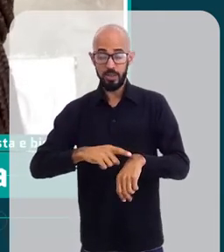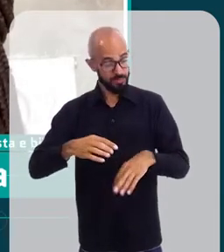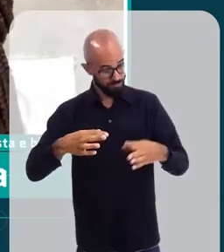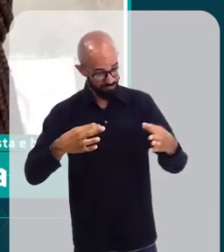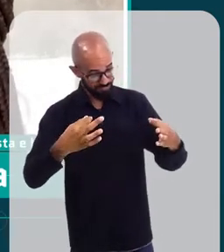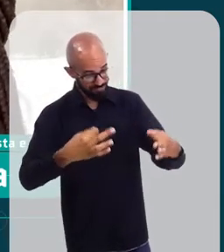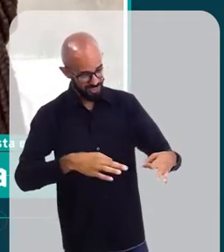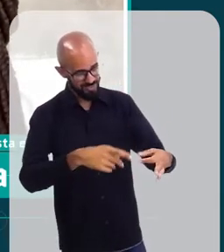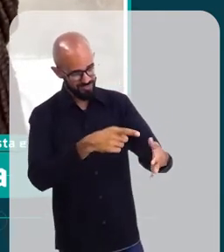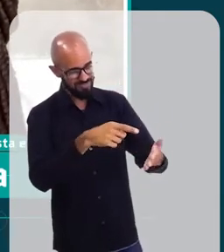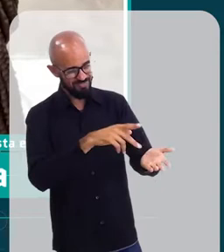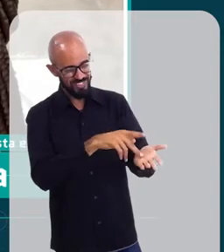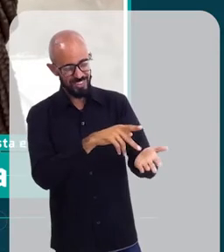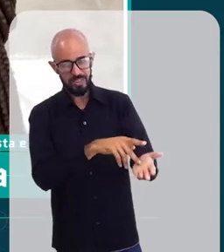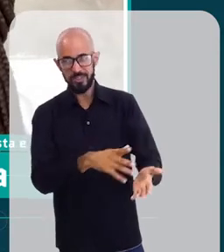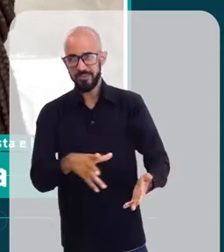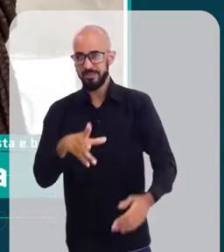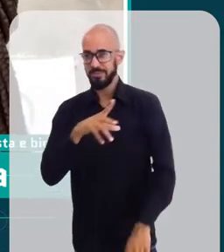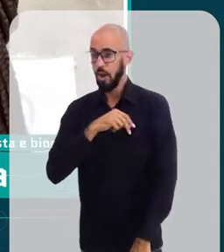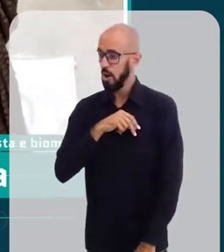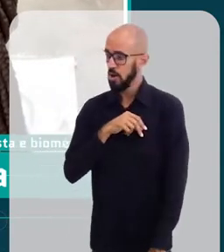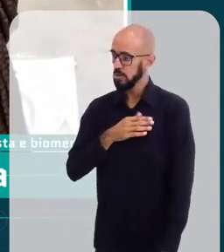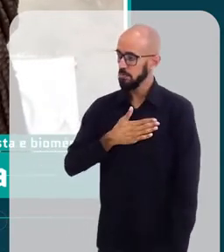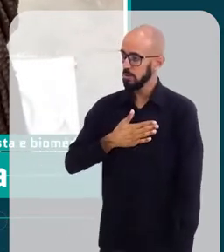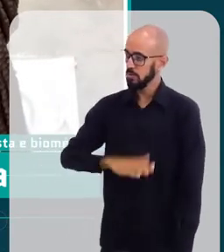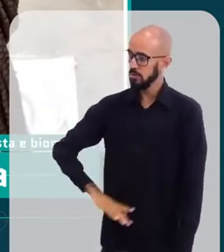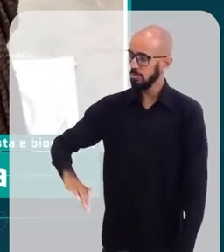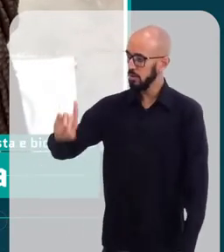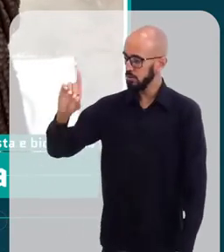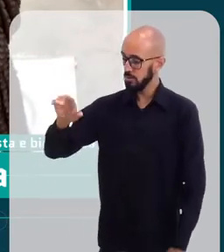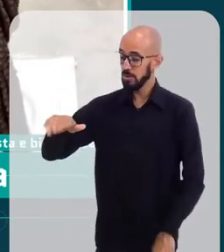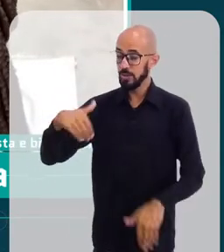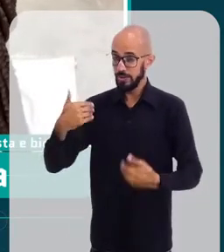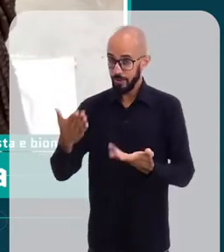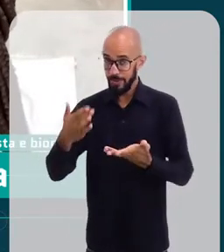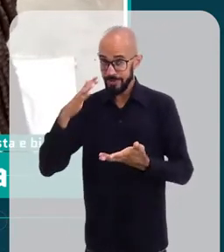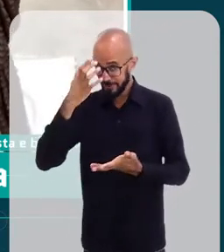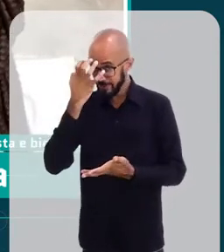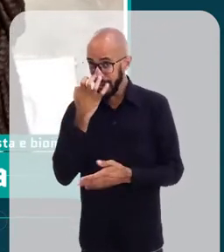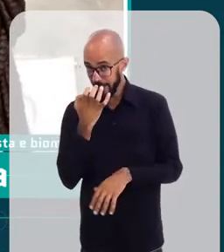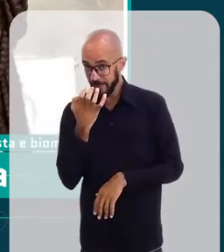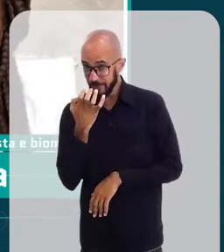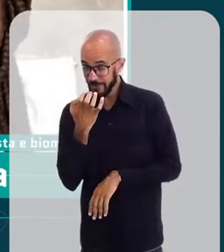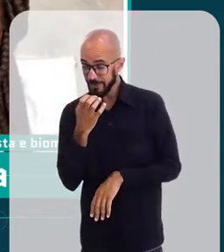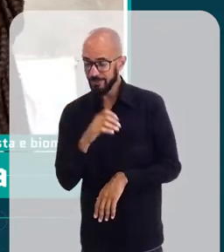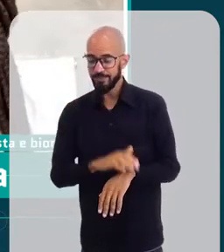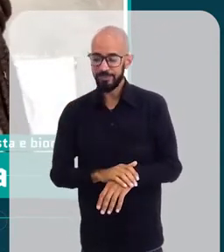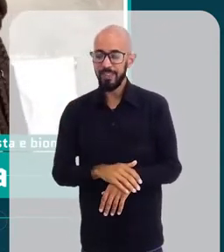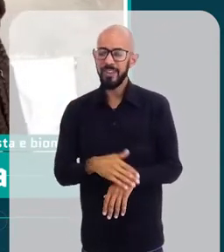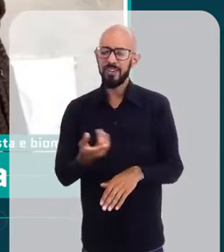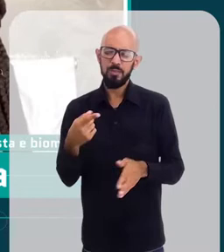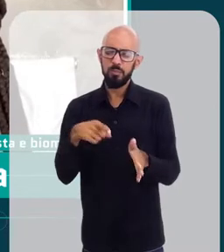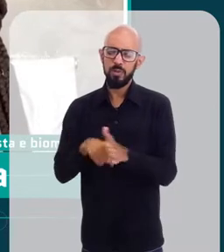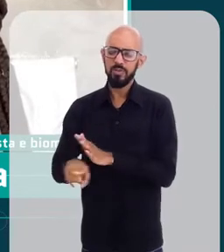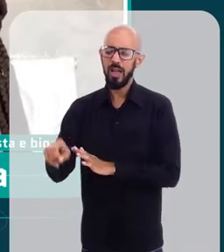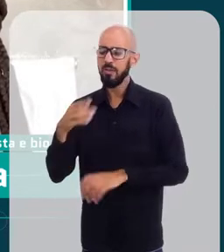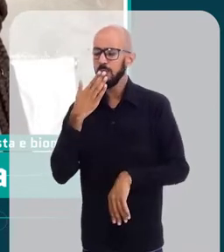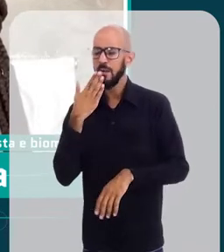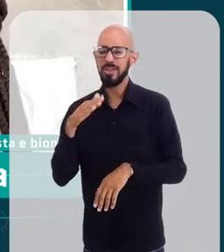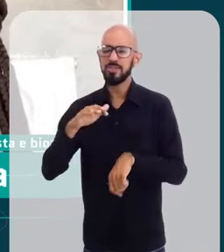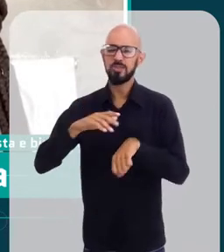Certíssimo. Meu Deus, o negócio então é sério. E falando nisso, quais as